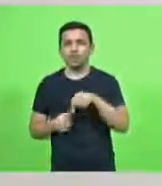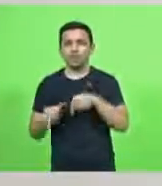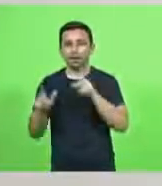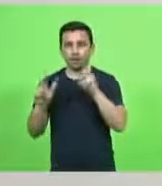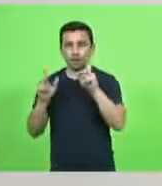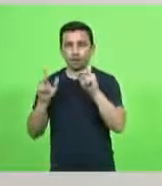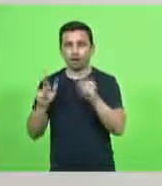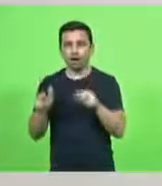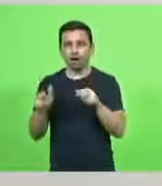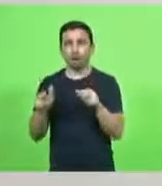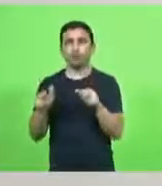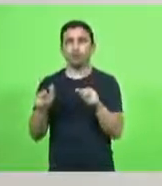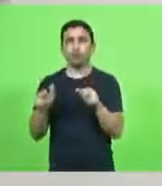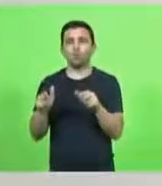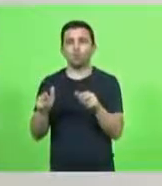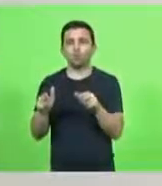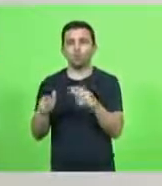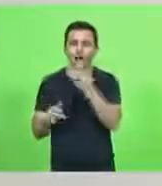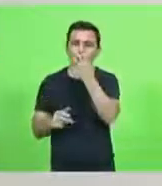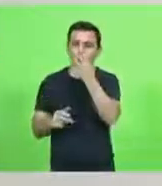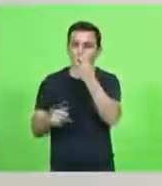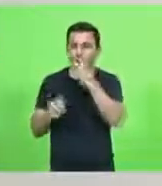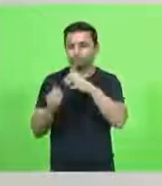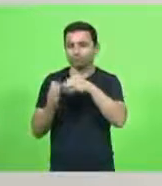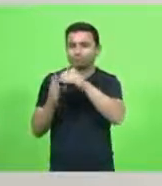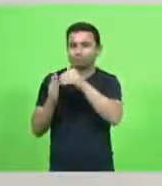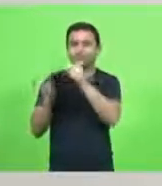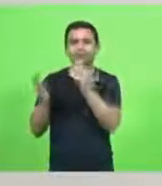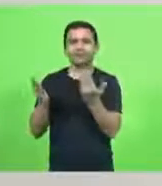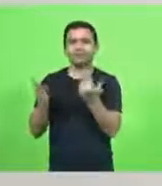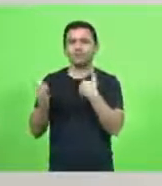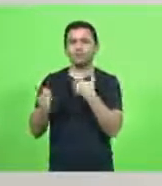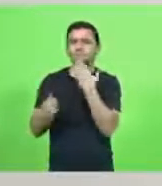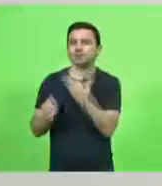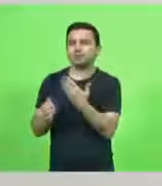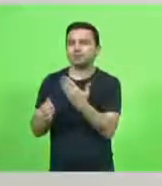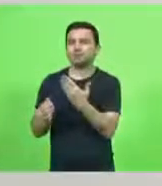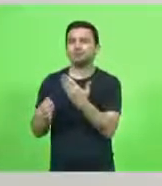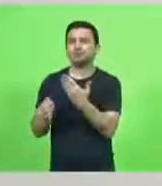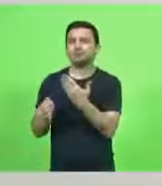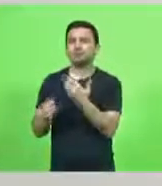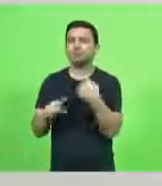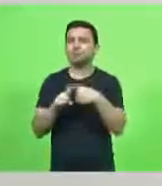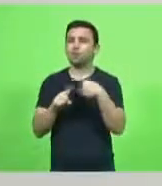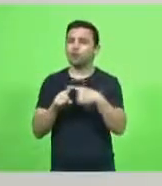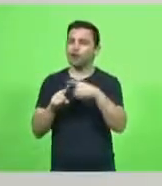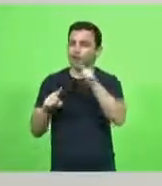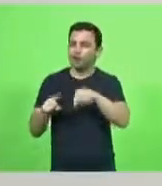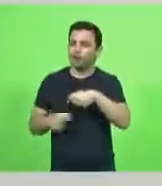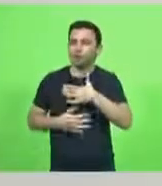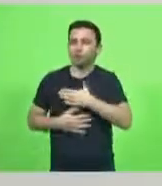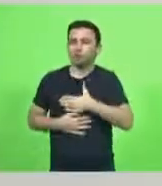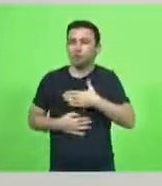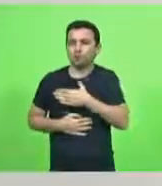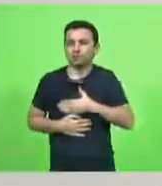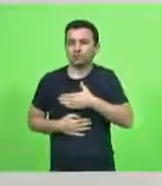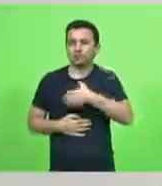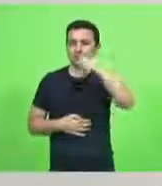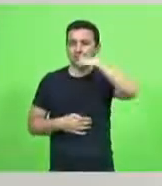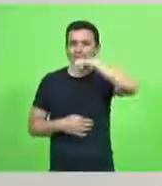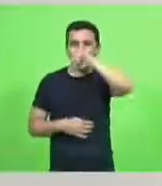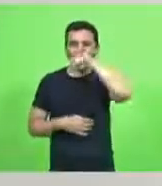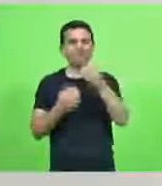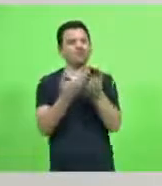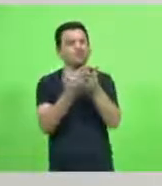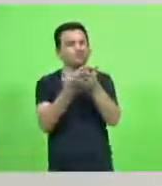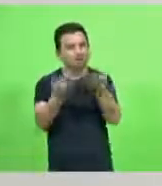lambia ela e eu invocava ela porque isso é ter e curtir a mãe então a todos